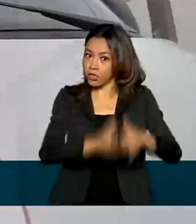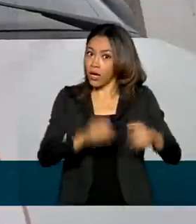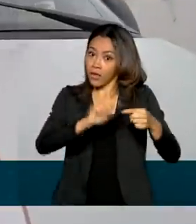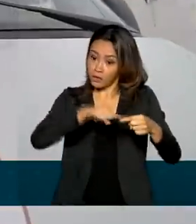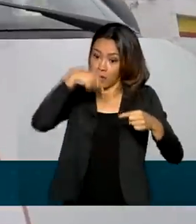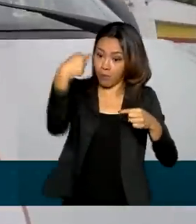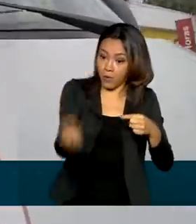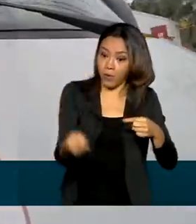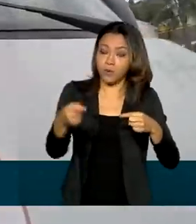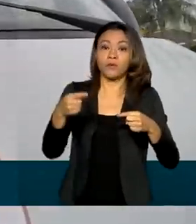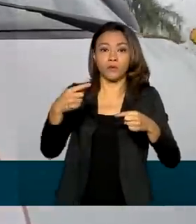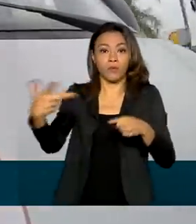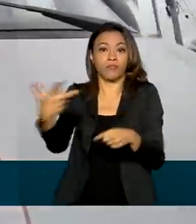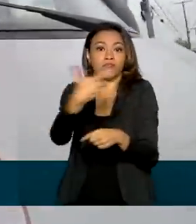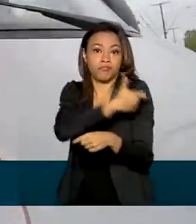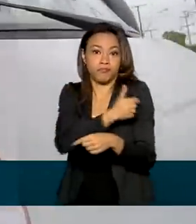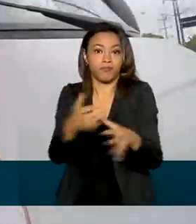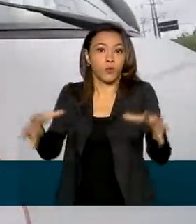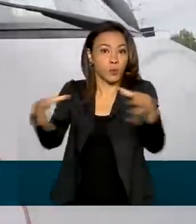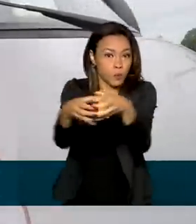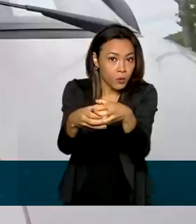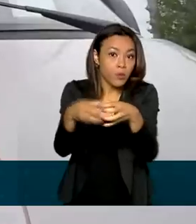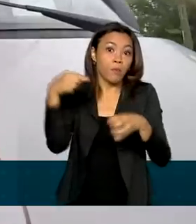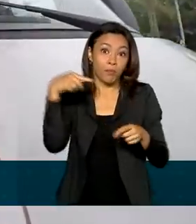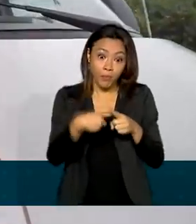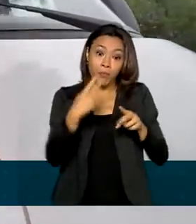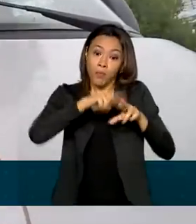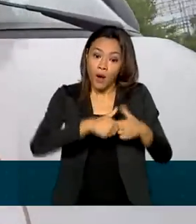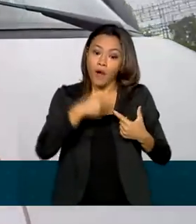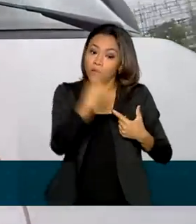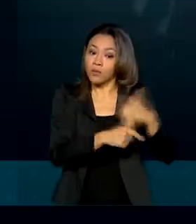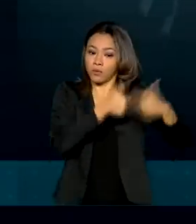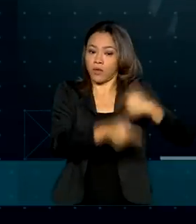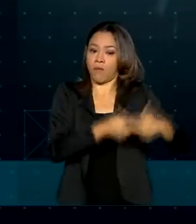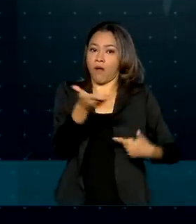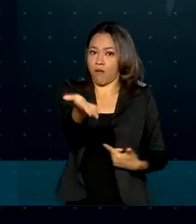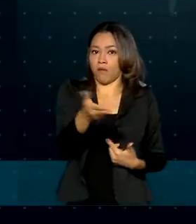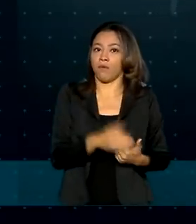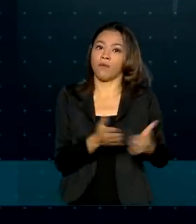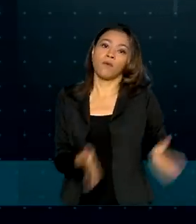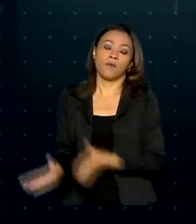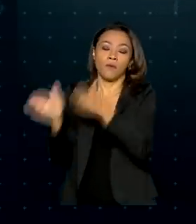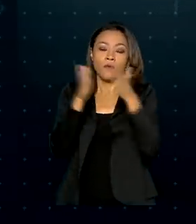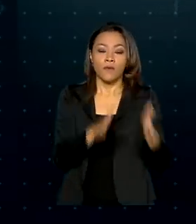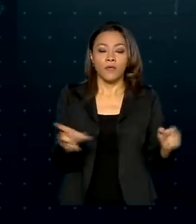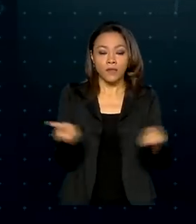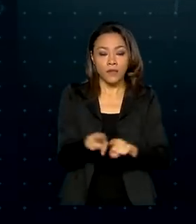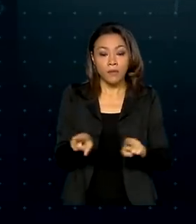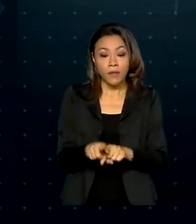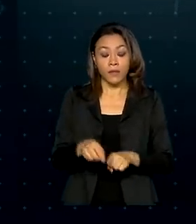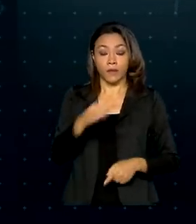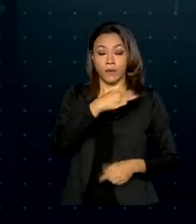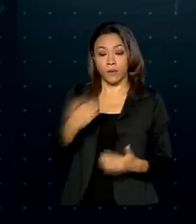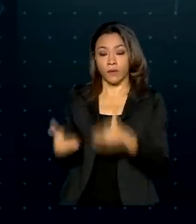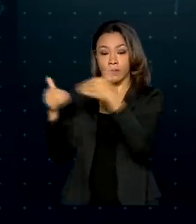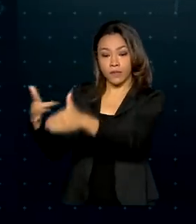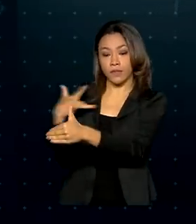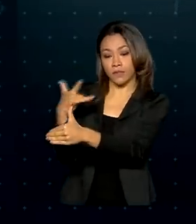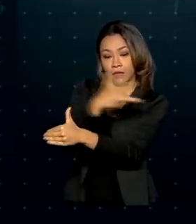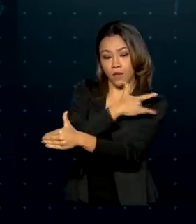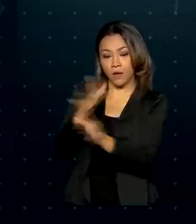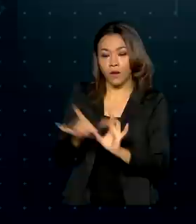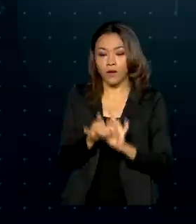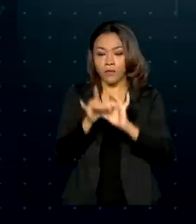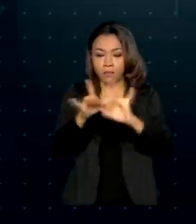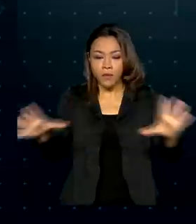pauta, tendo em vista essa atividade e essa atuação. E o Ministério da Saúde autorizou mais leitos de UTI exclusivos